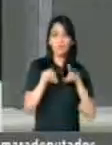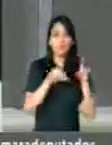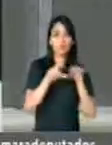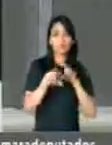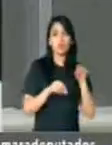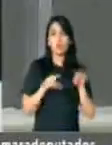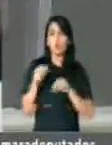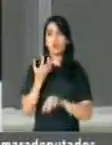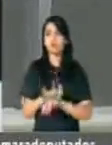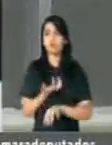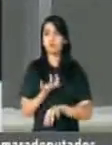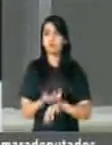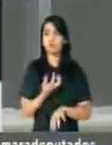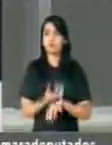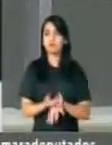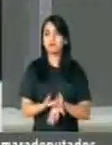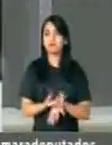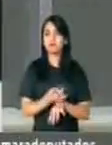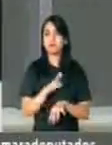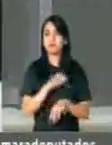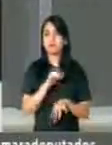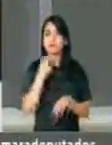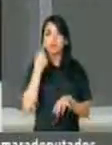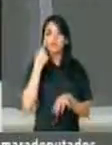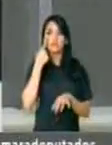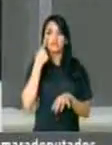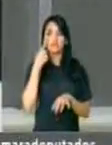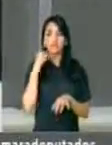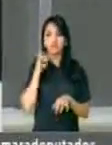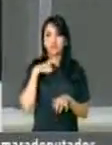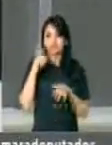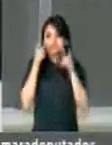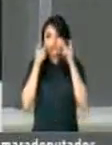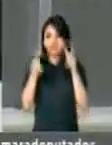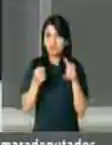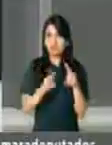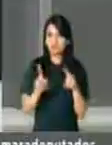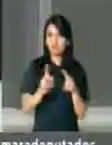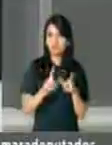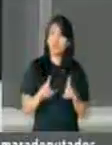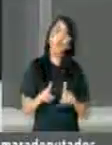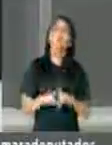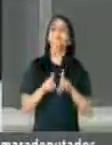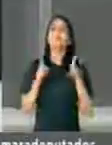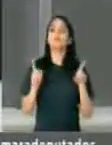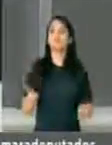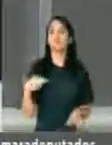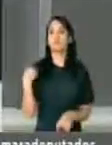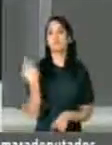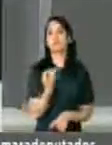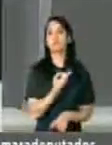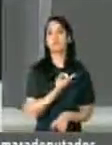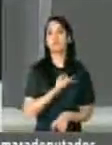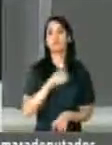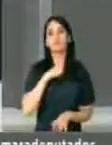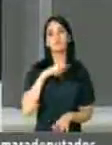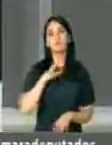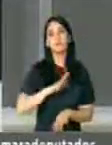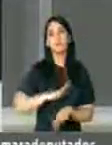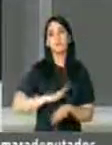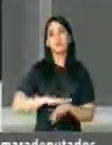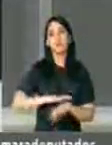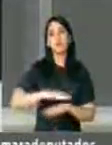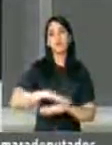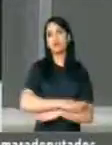e vai fazer se há e não interesse. E por um outro lado, nós temos tempo integral,